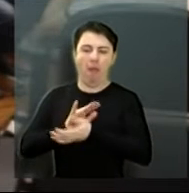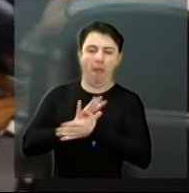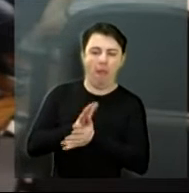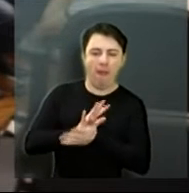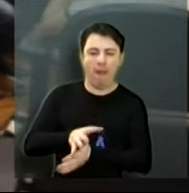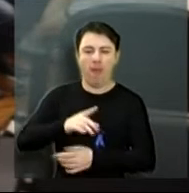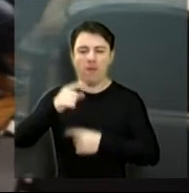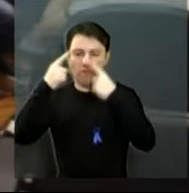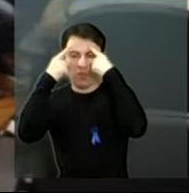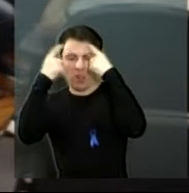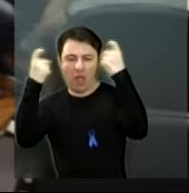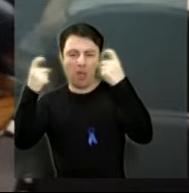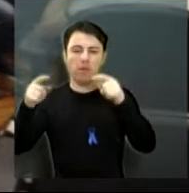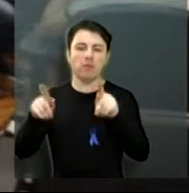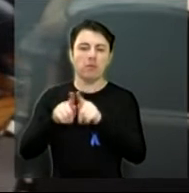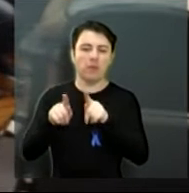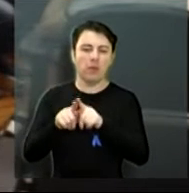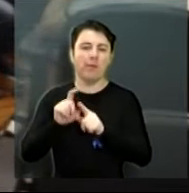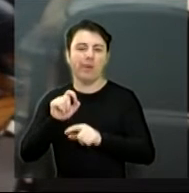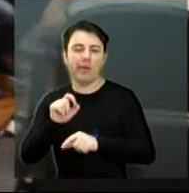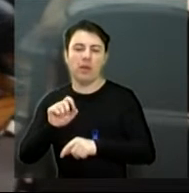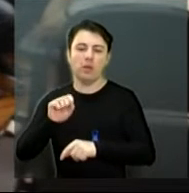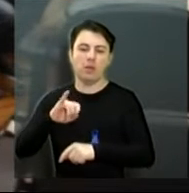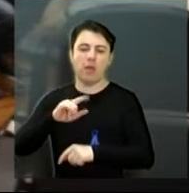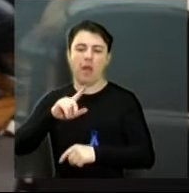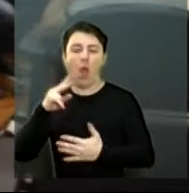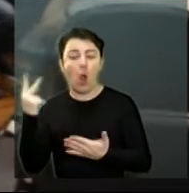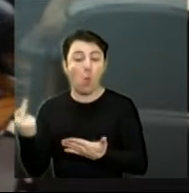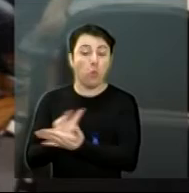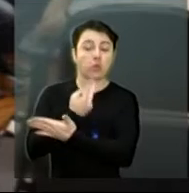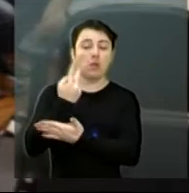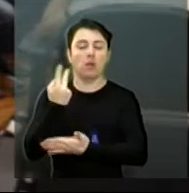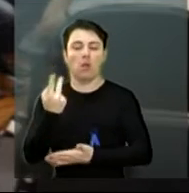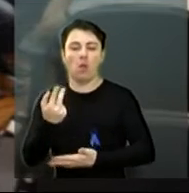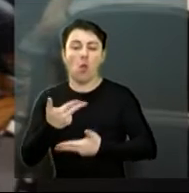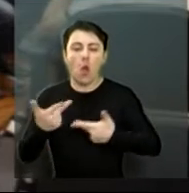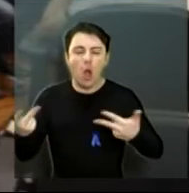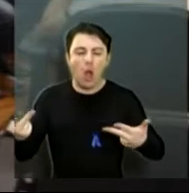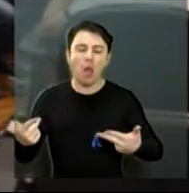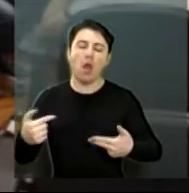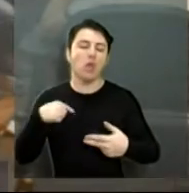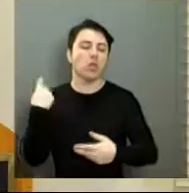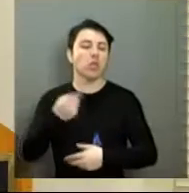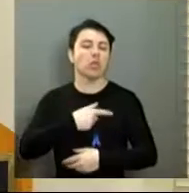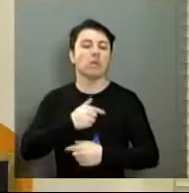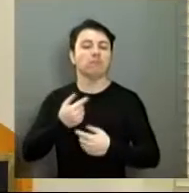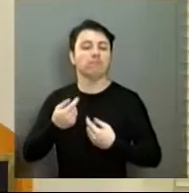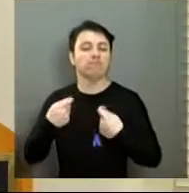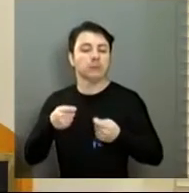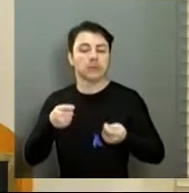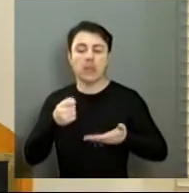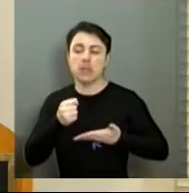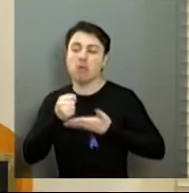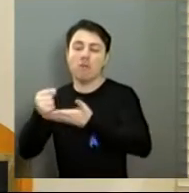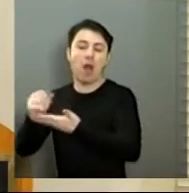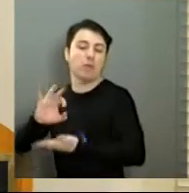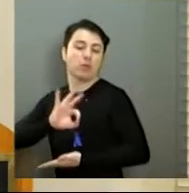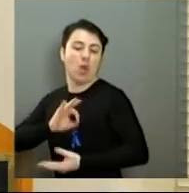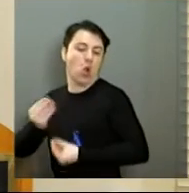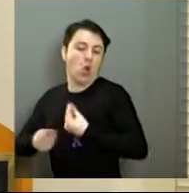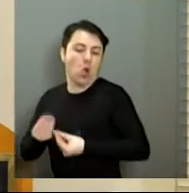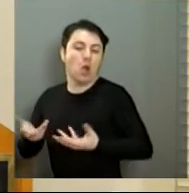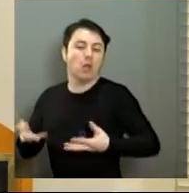violência, e também, caso ocorra alguma situação dessas, como a gente encaminhar. Então, nessa ocasião, quero agradecer